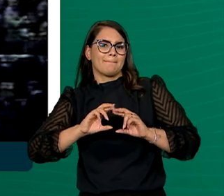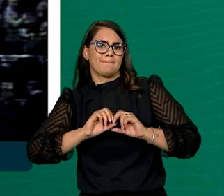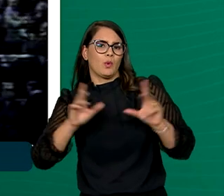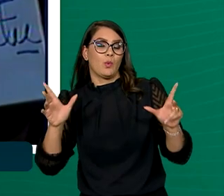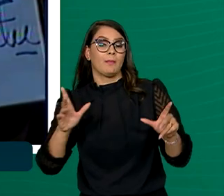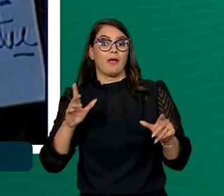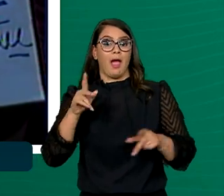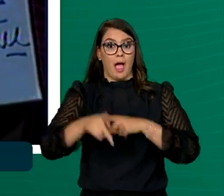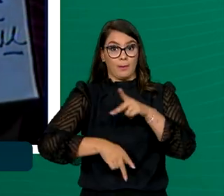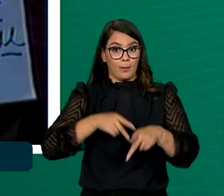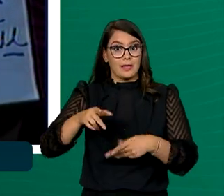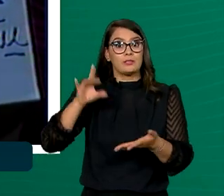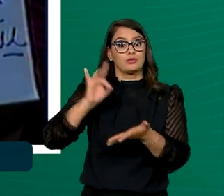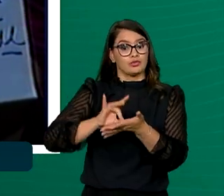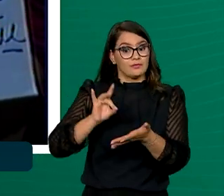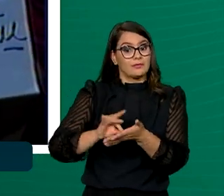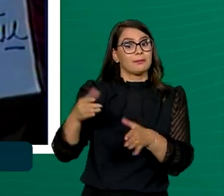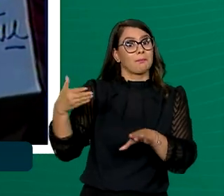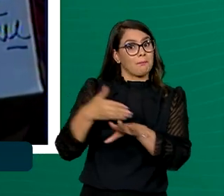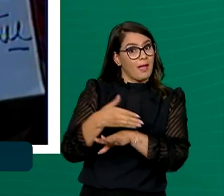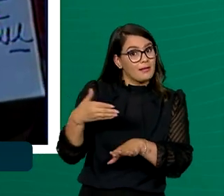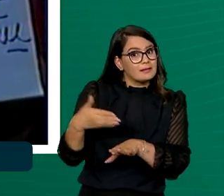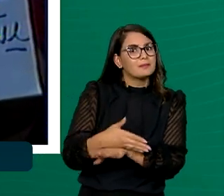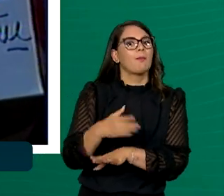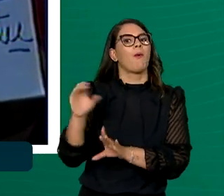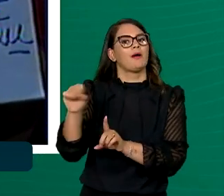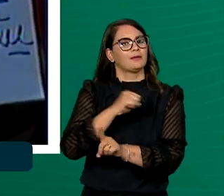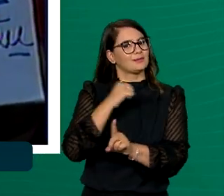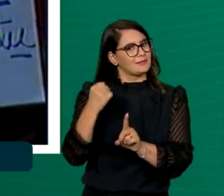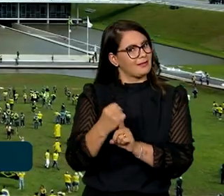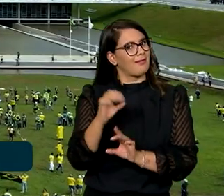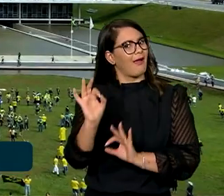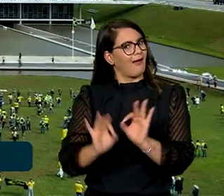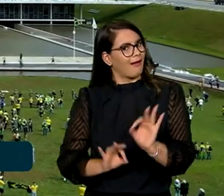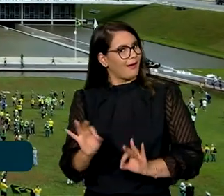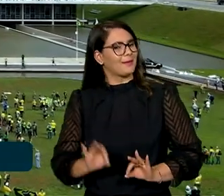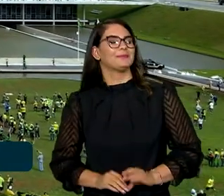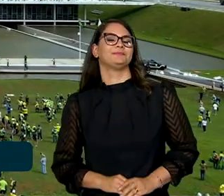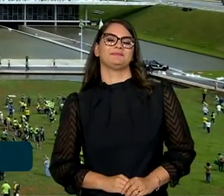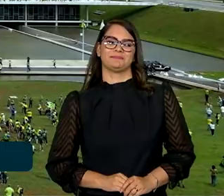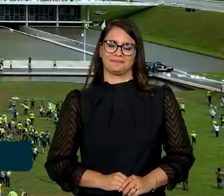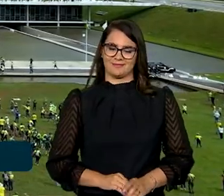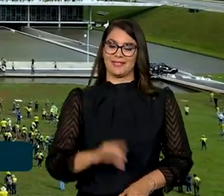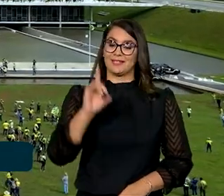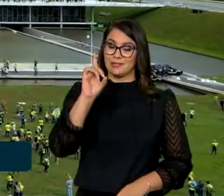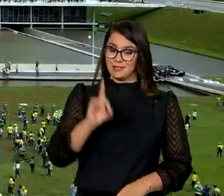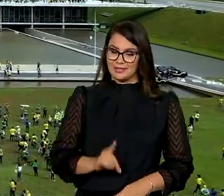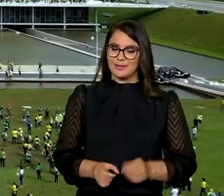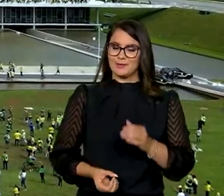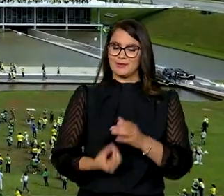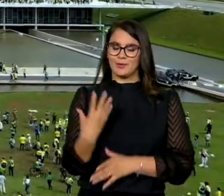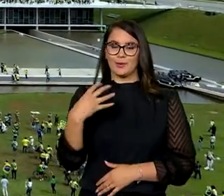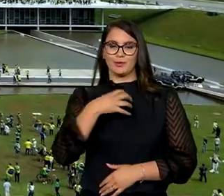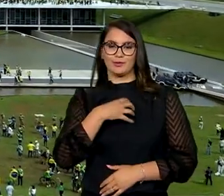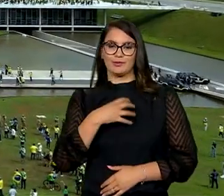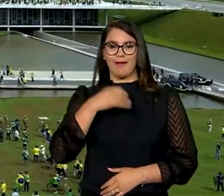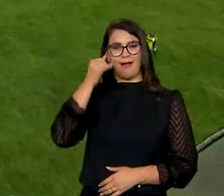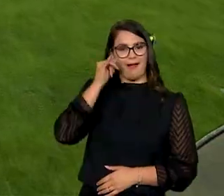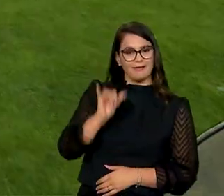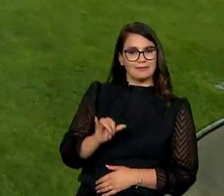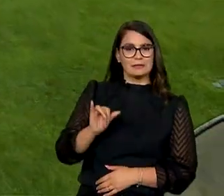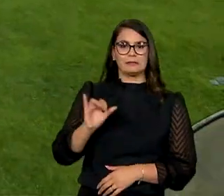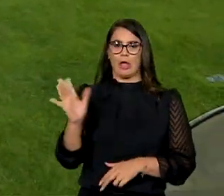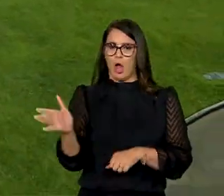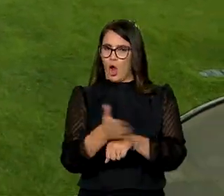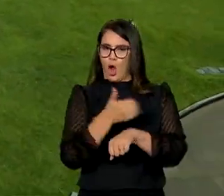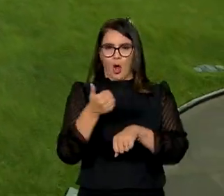a população, de fato, participou por meio da sociedade civil organizada. E, além dos direitos, criou mecanismos para impedir novos